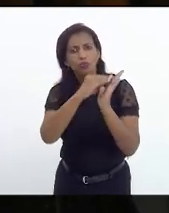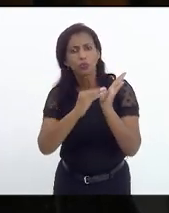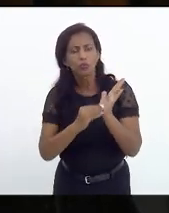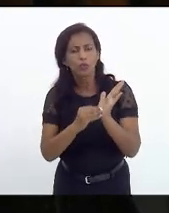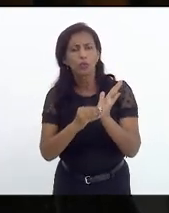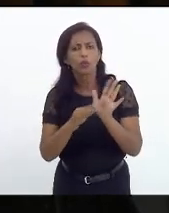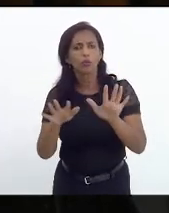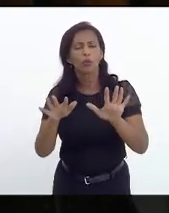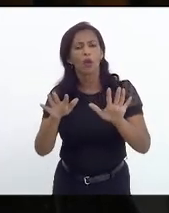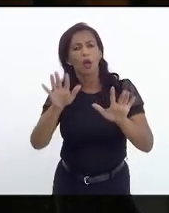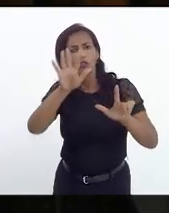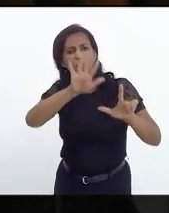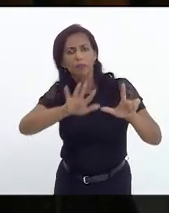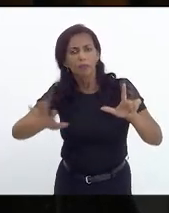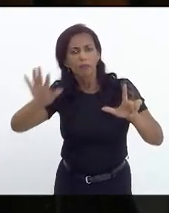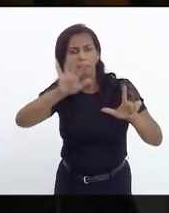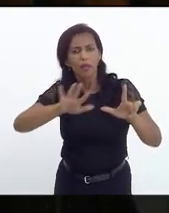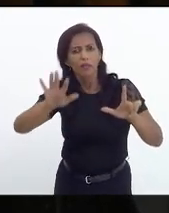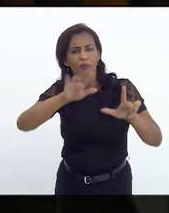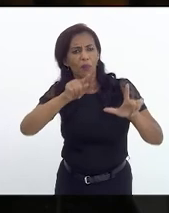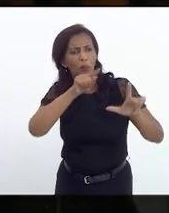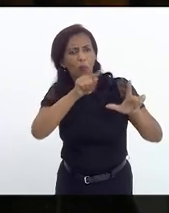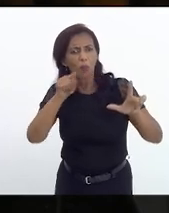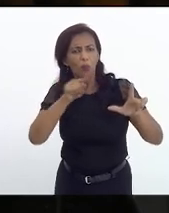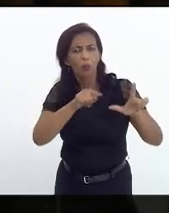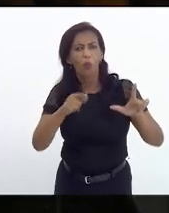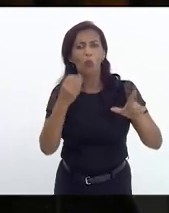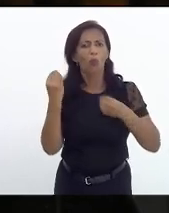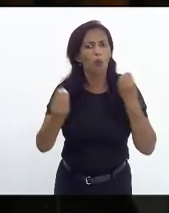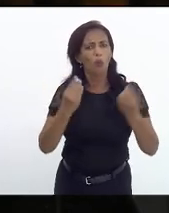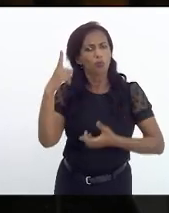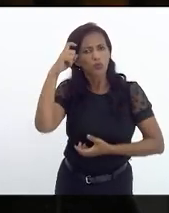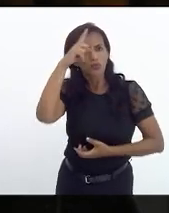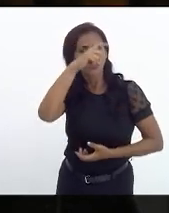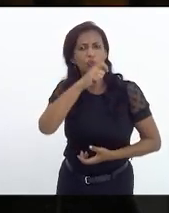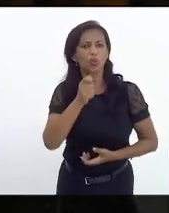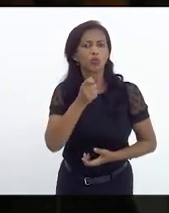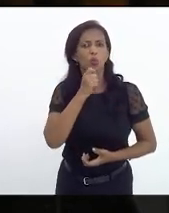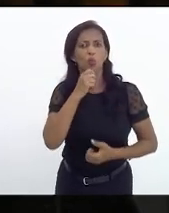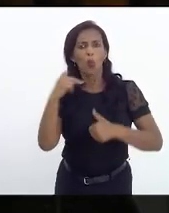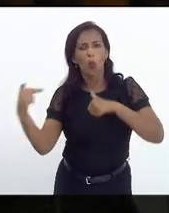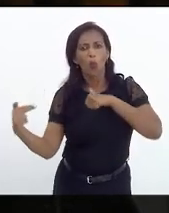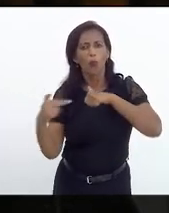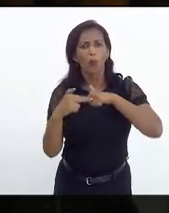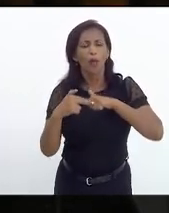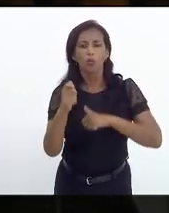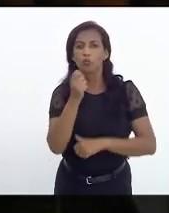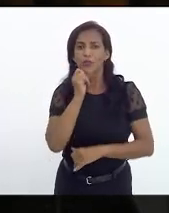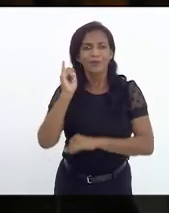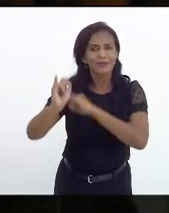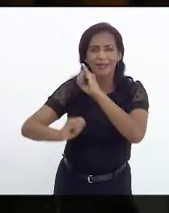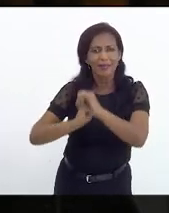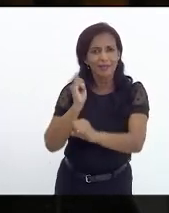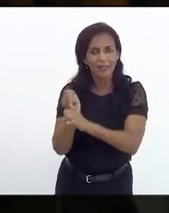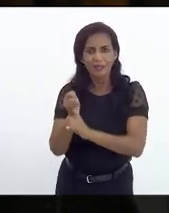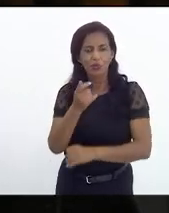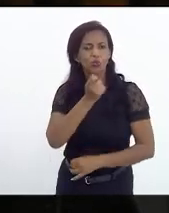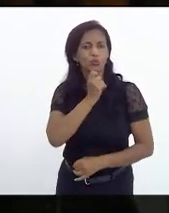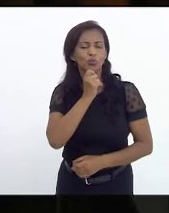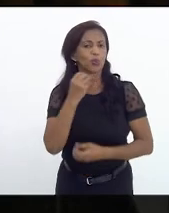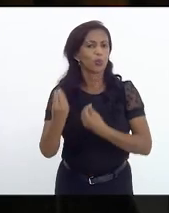as plataformas virtuais de conteúdos tendo em vista as dificuldades de conectividade tendo em vista as dificuldades